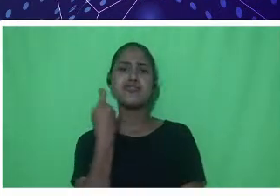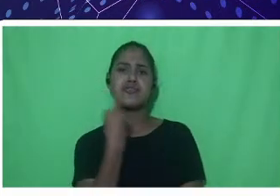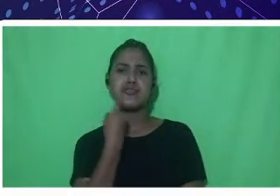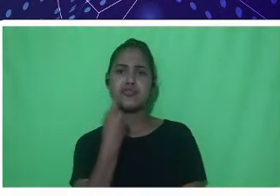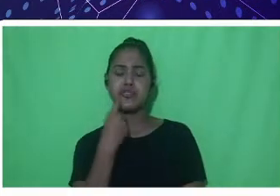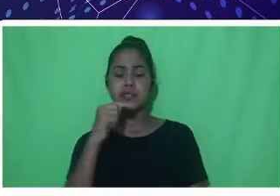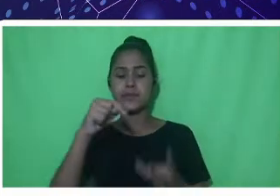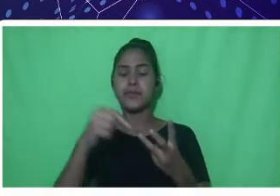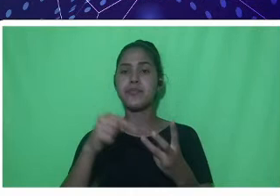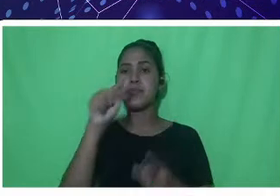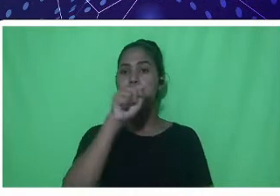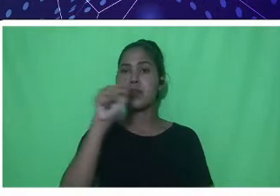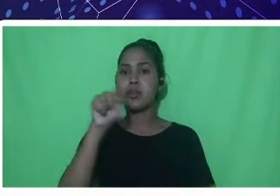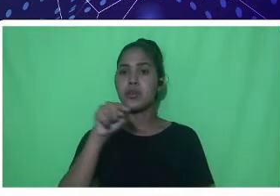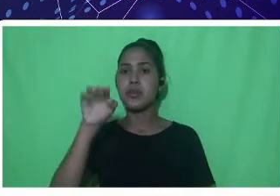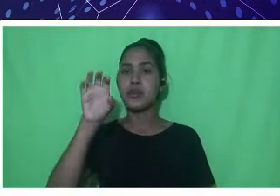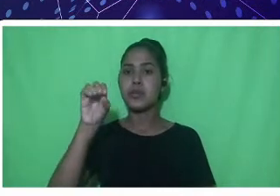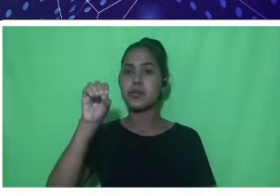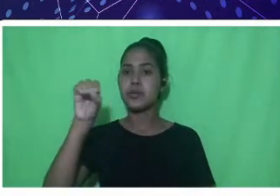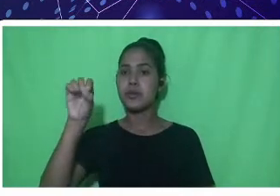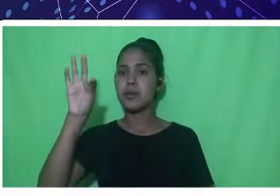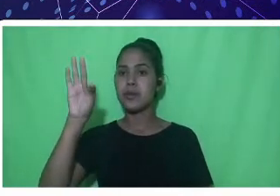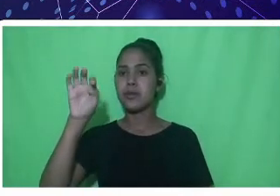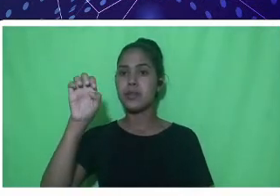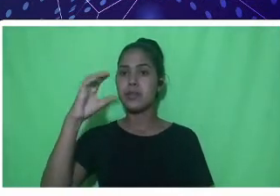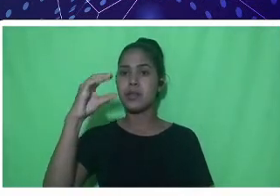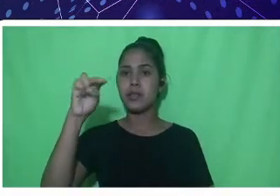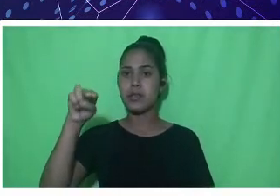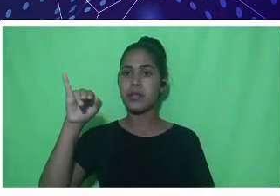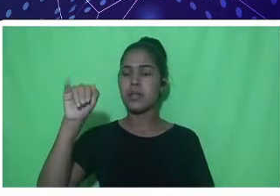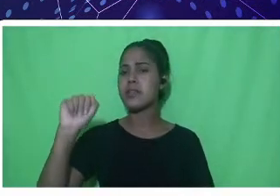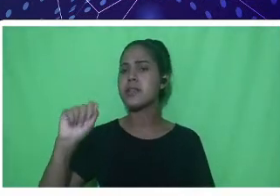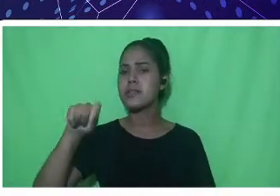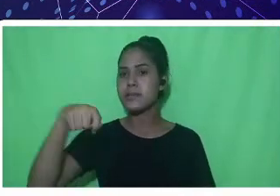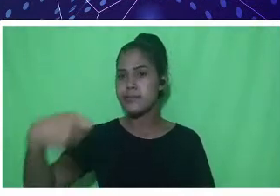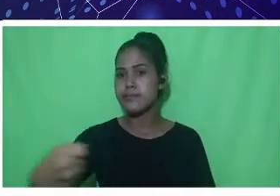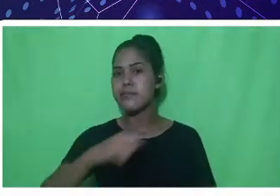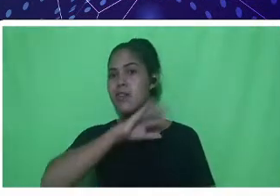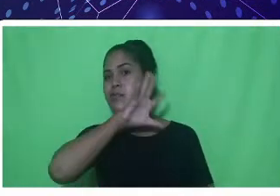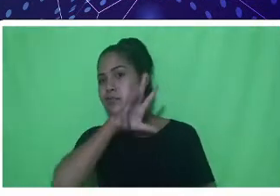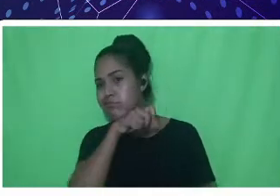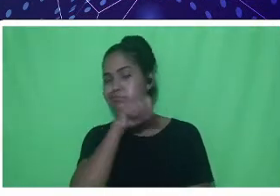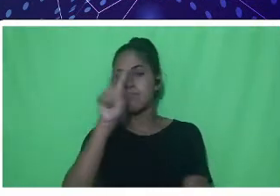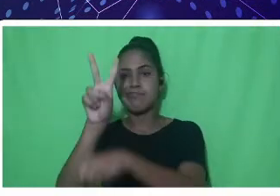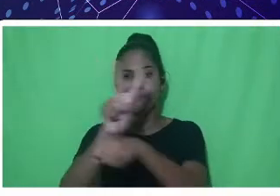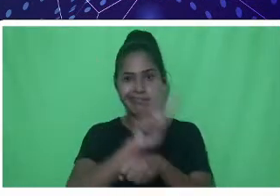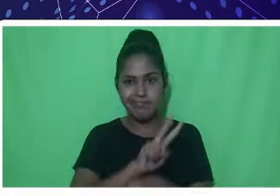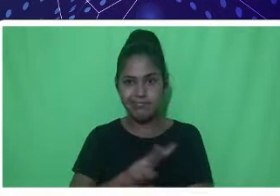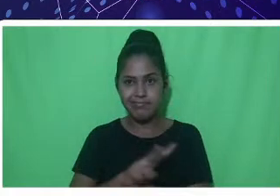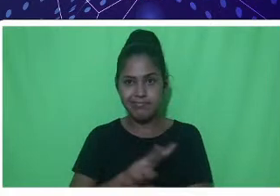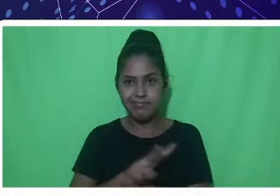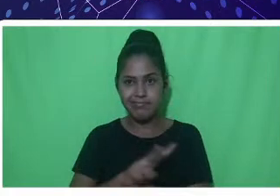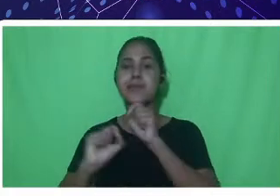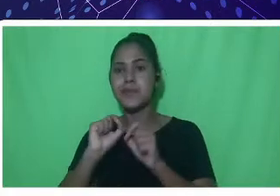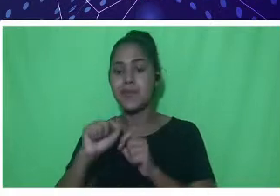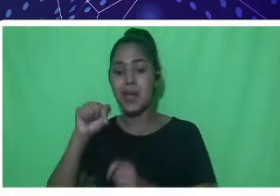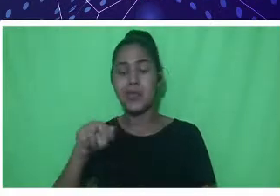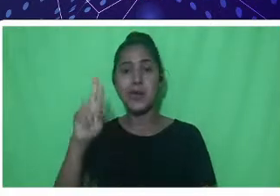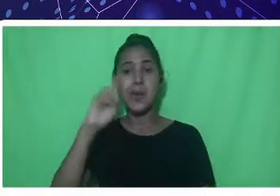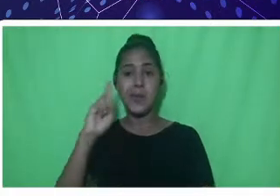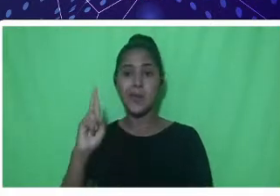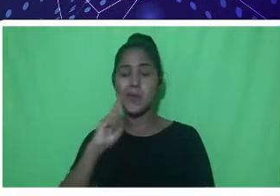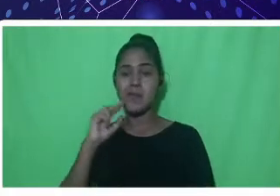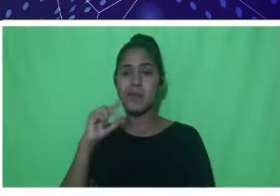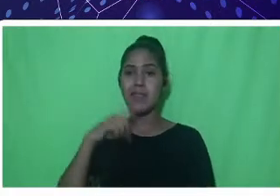como estado de Rondônia. Lembrando que temos, no estado de Rondônia, 91